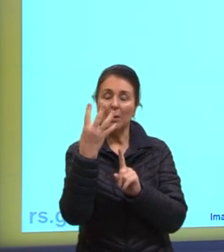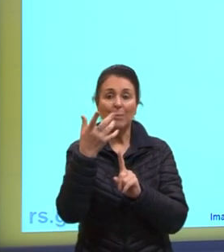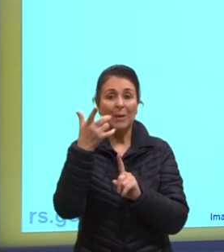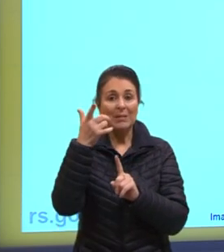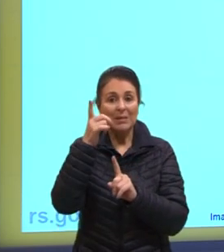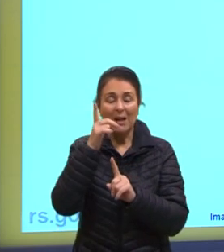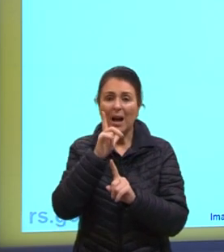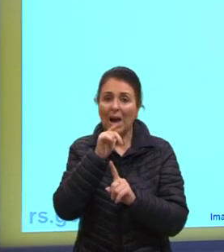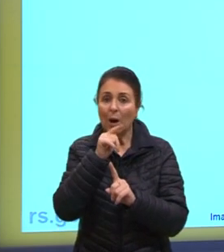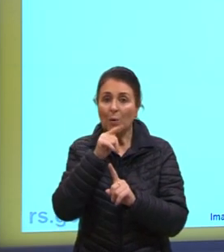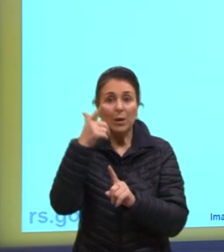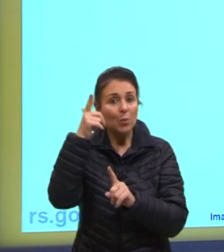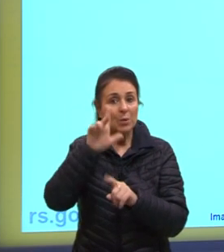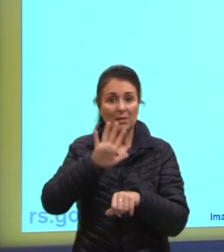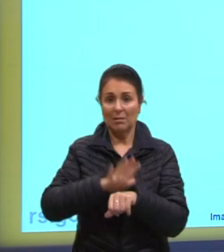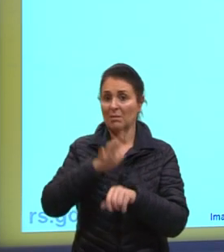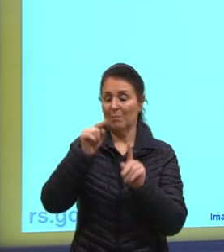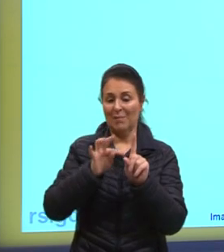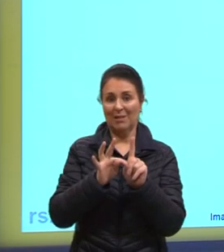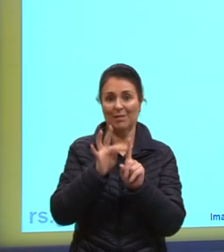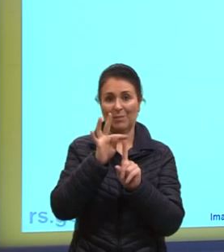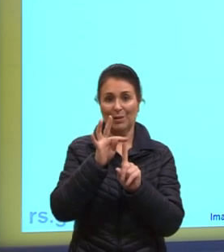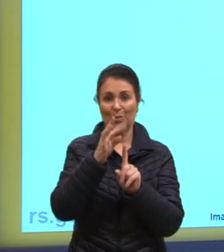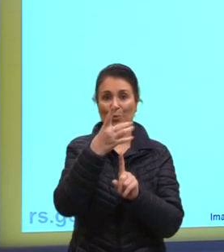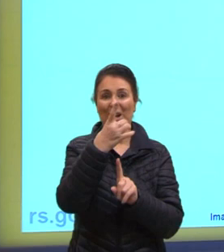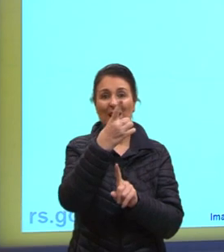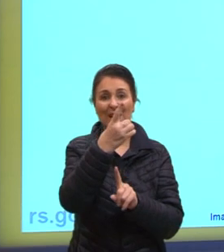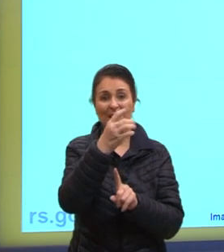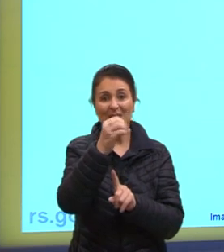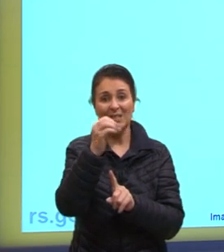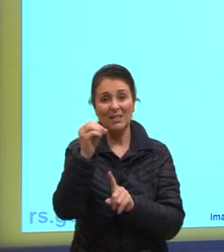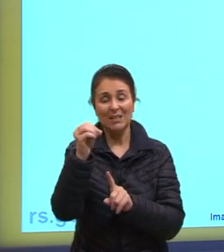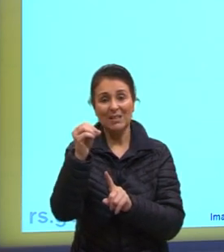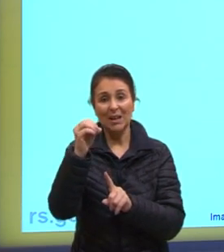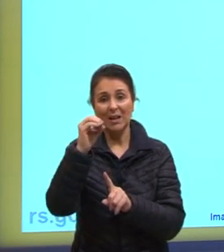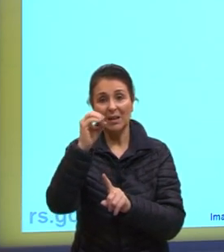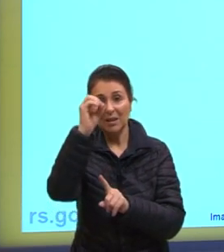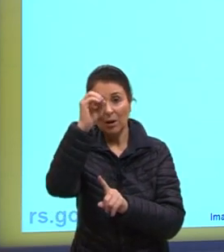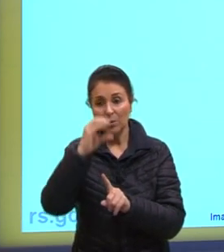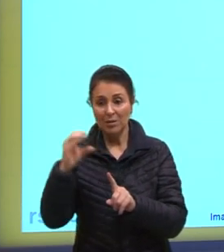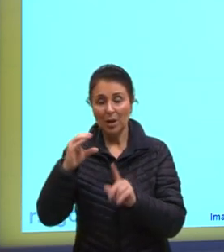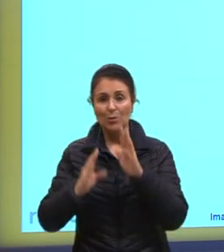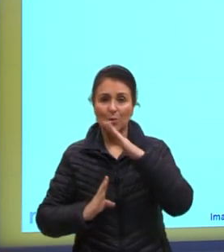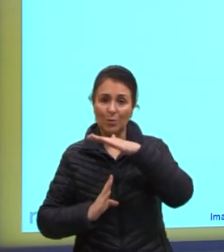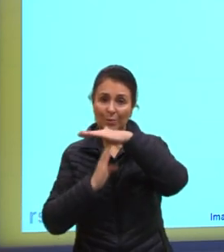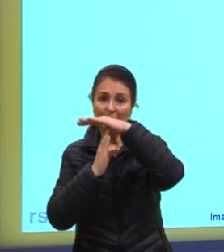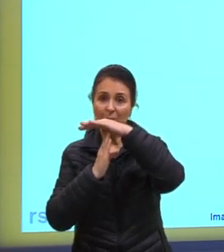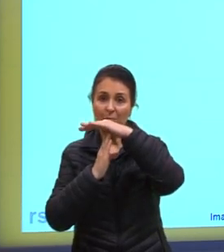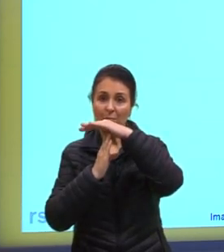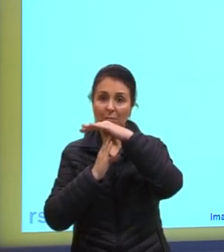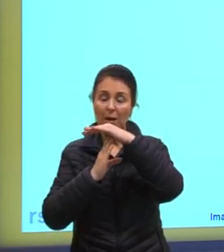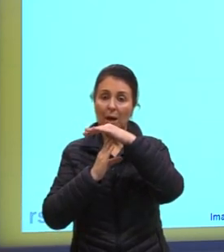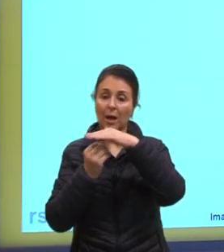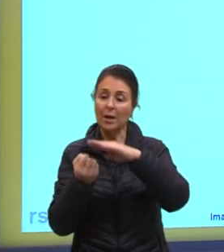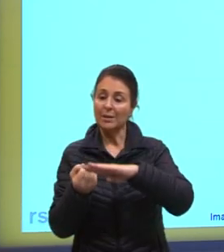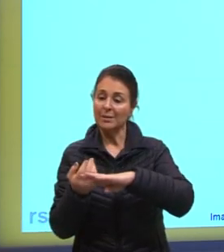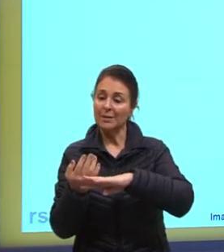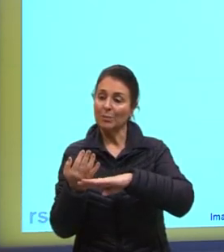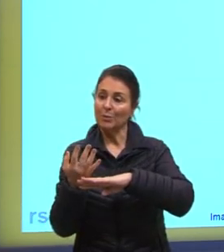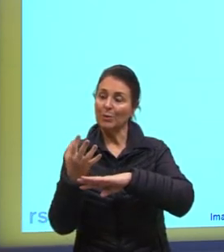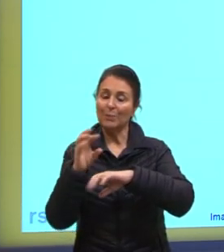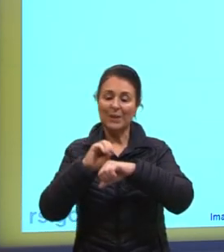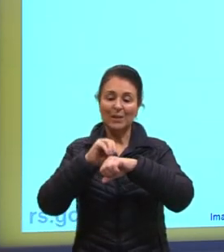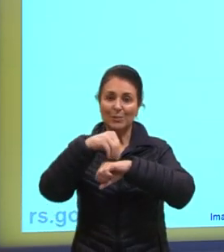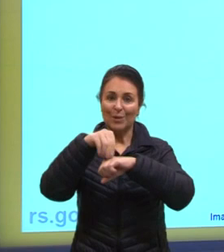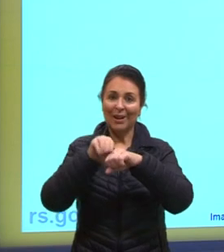mais que essa temperatura aqui, ela vai fazer o quê, então? Ela vai fugir, vai escapar. As moléculas